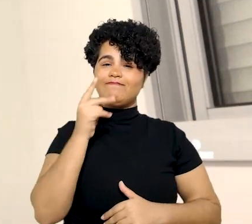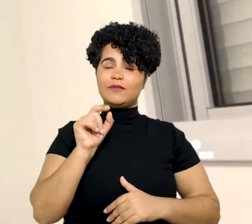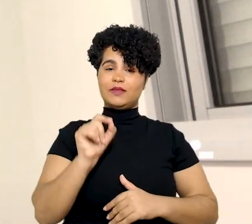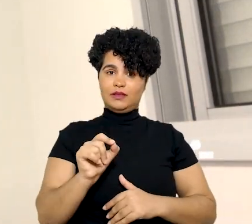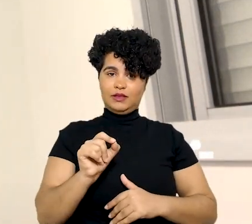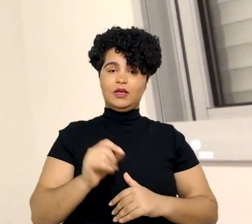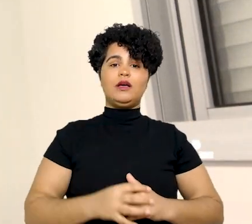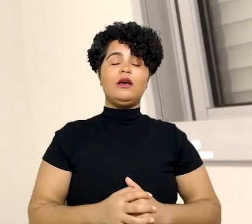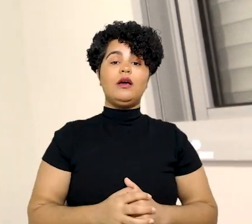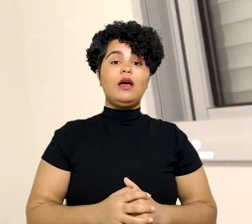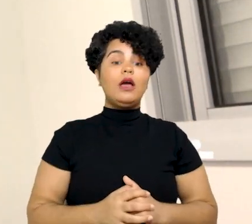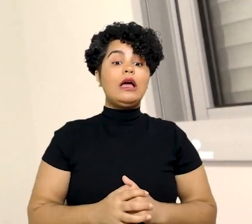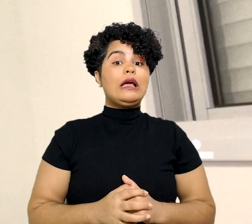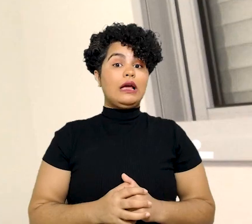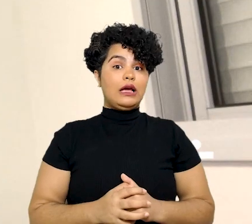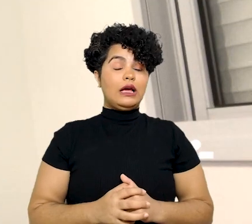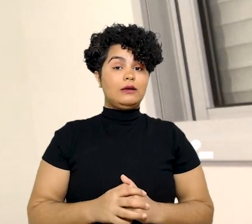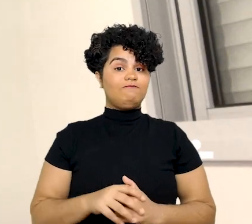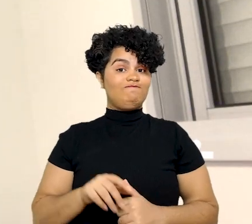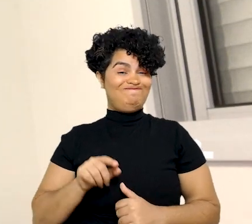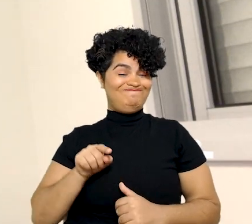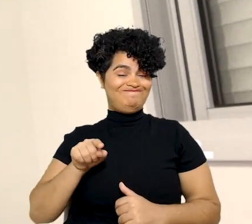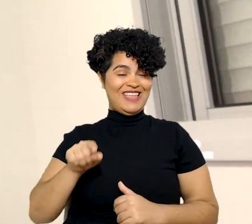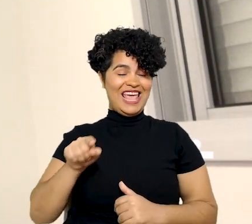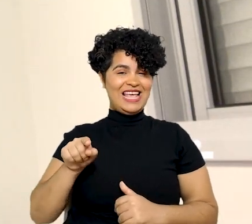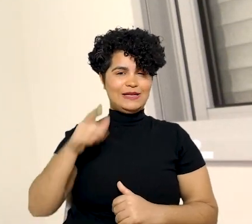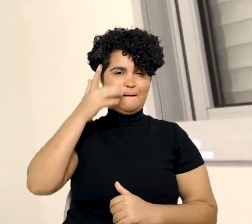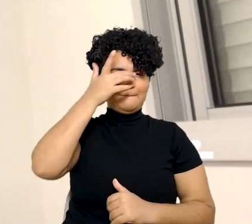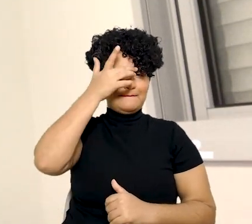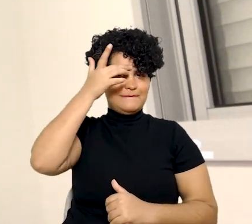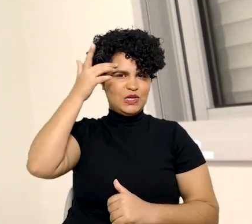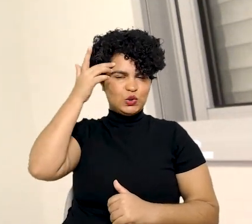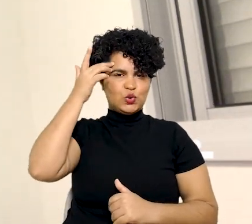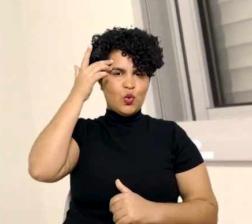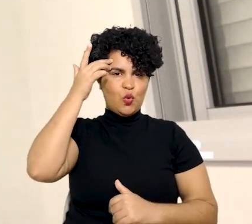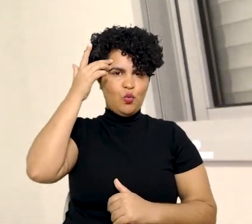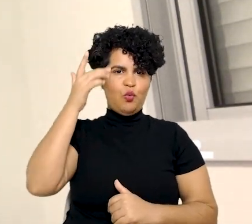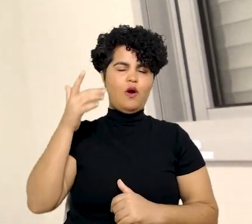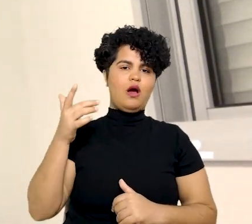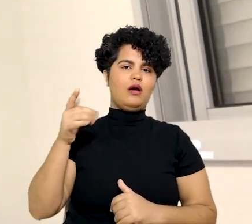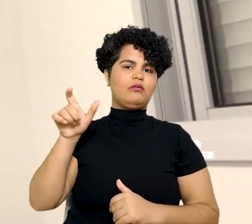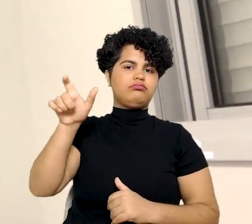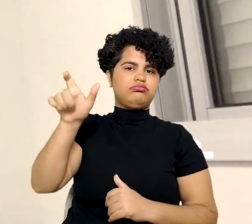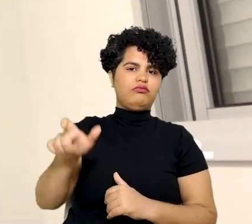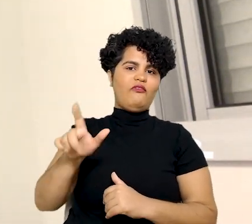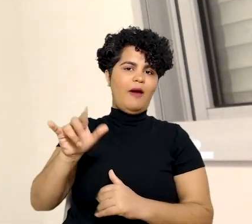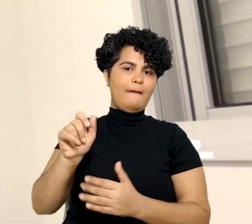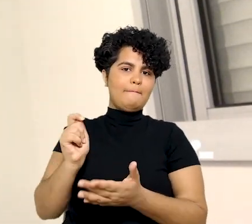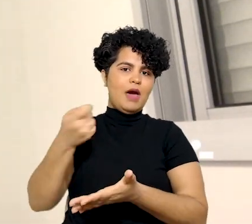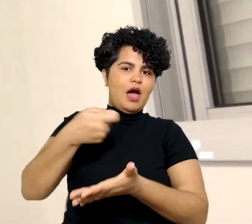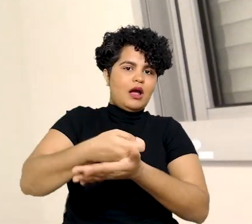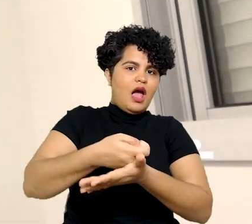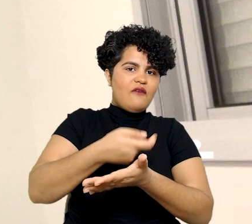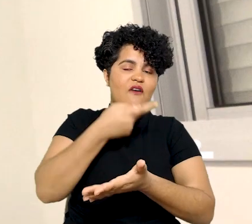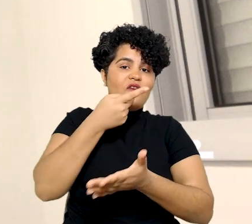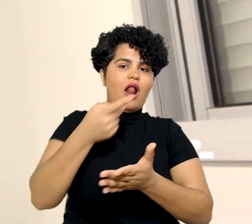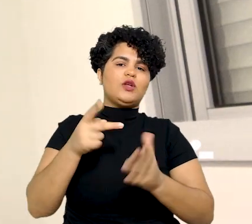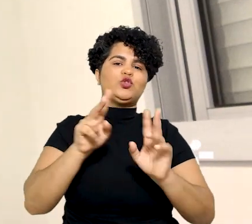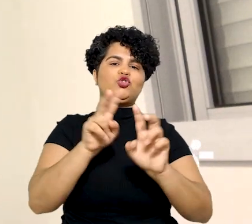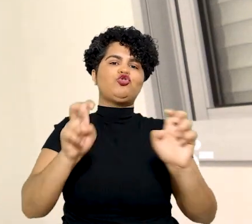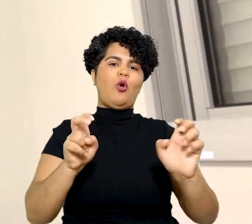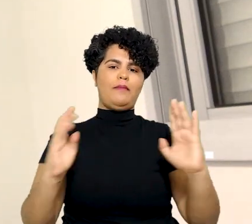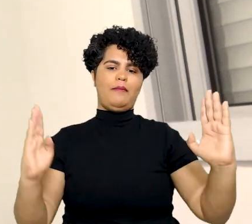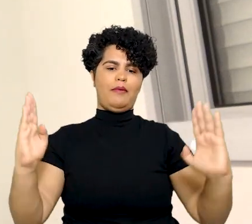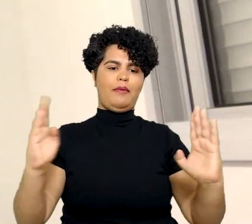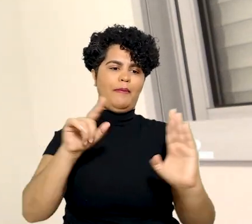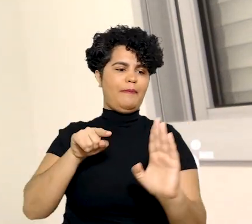destacar que apenas quando a medida couber exclusivamente ao credor, que geralmente é o exequente, é que vai poder falar